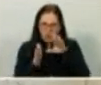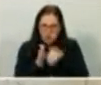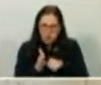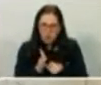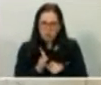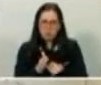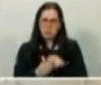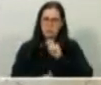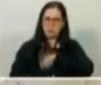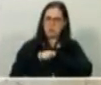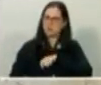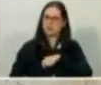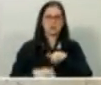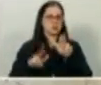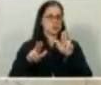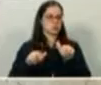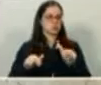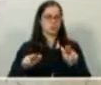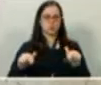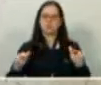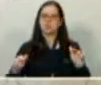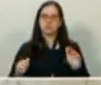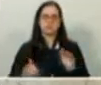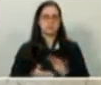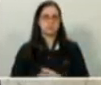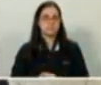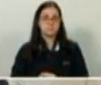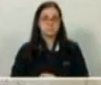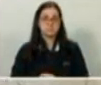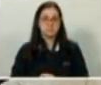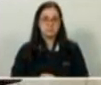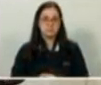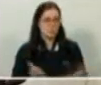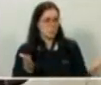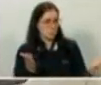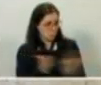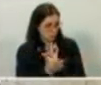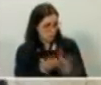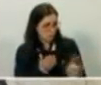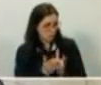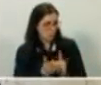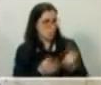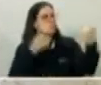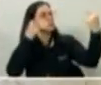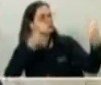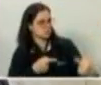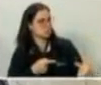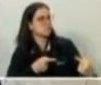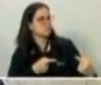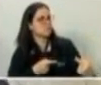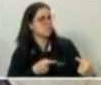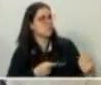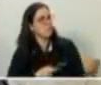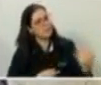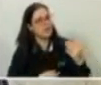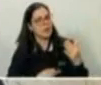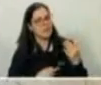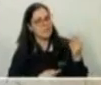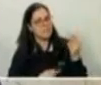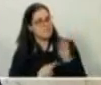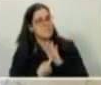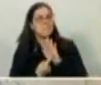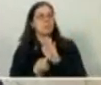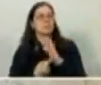nenhuma dentro dessa Câmara. Eu desafio o pior dos meus adversários a trazer a público uma, um